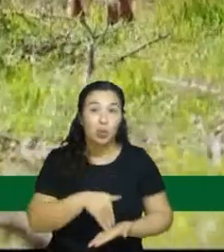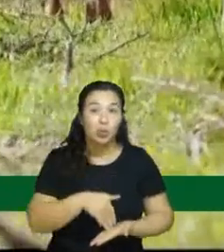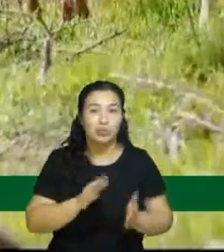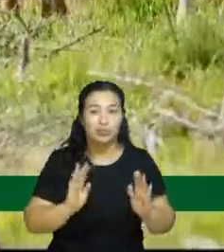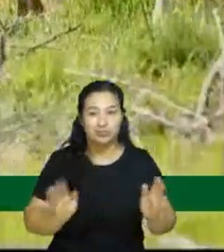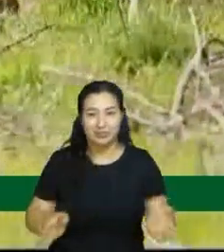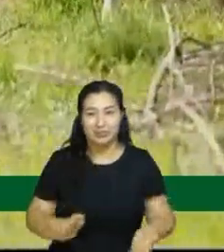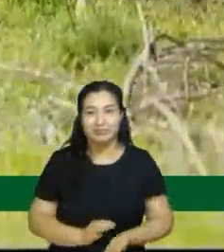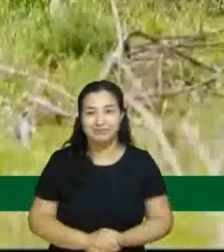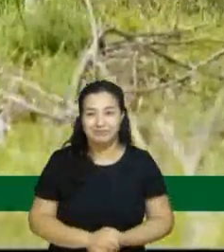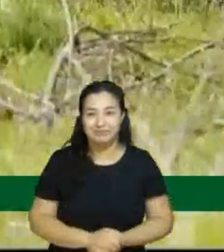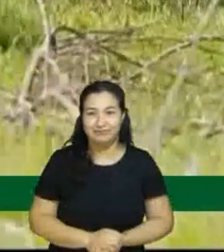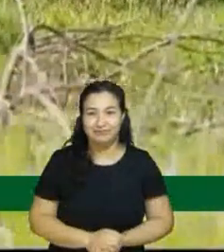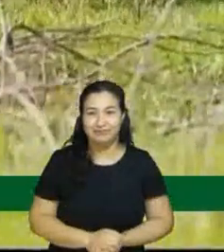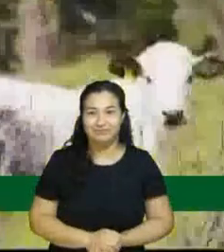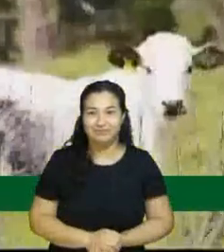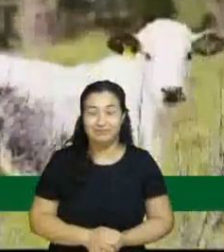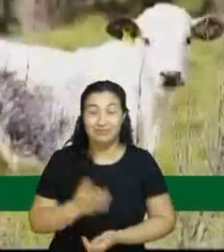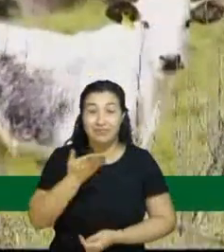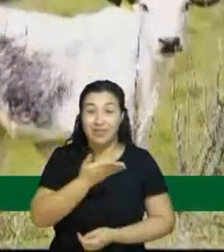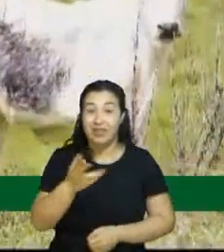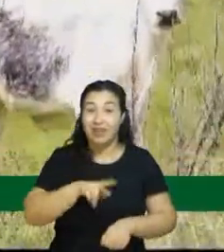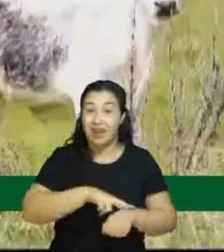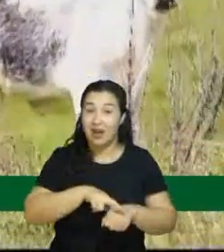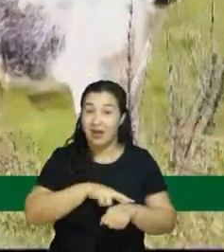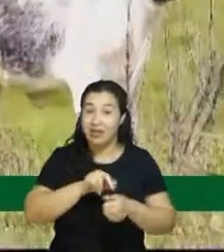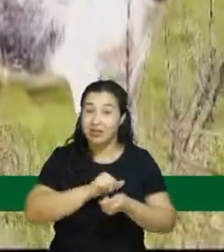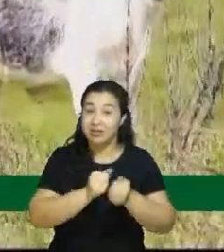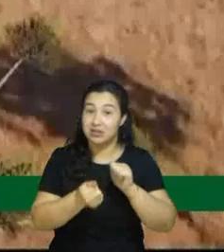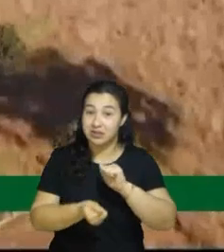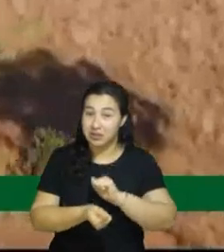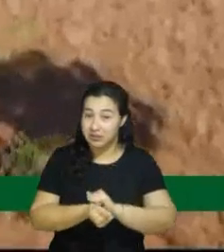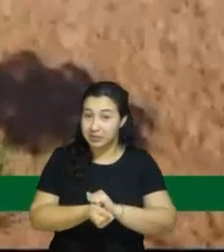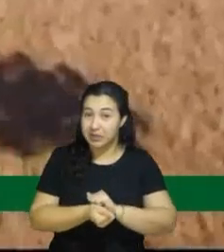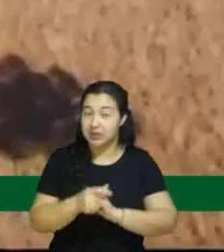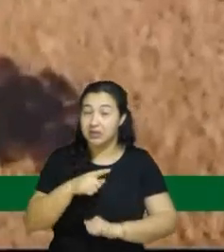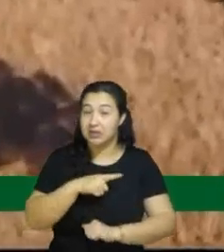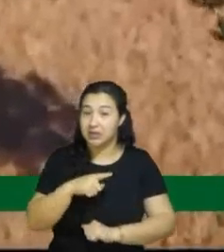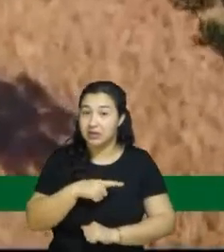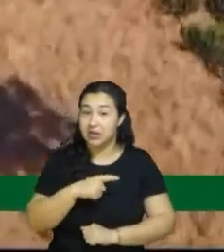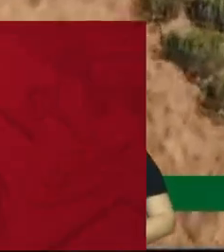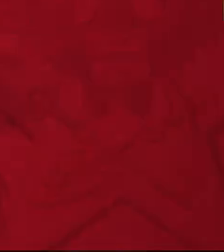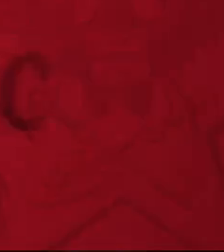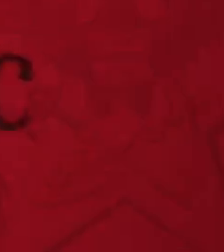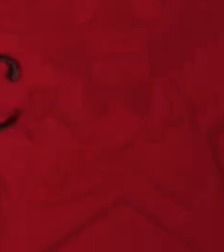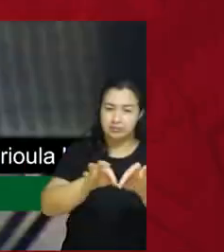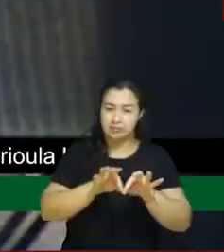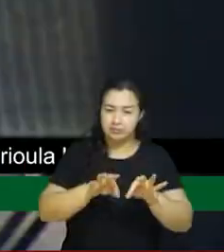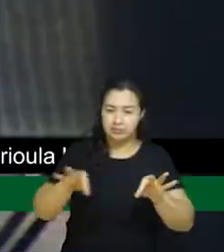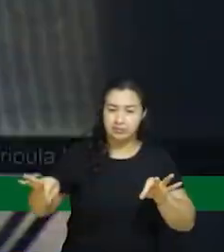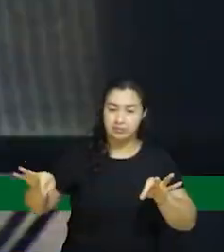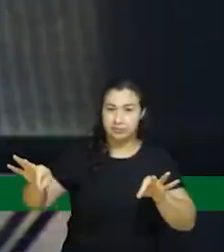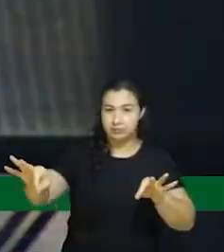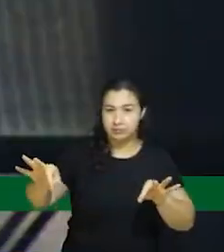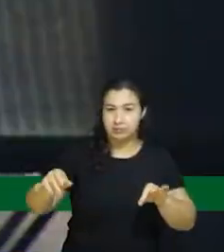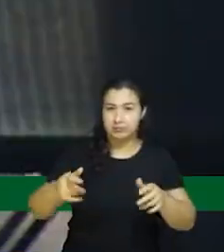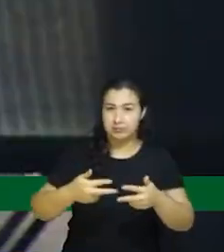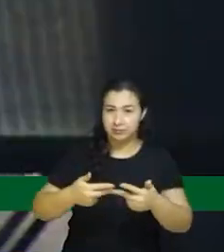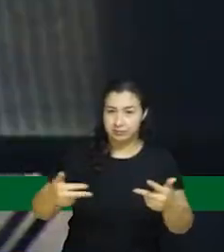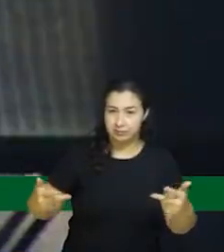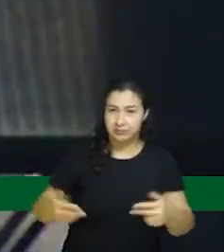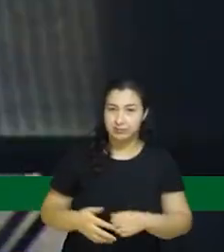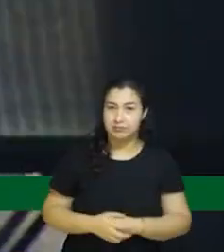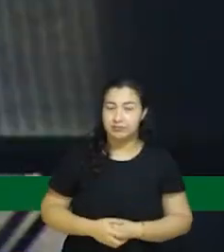propagar a criação desta raça catarinense de gado, prestando apoio aos pecuaristas de todo o Brasil. Recentemente,